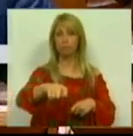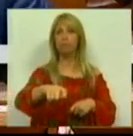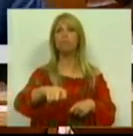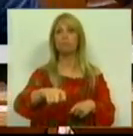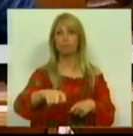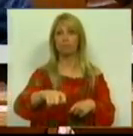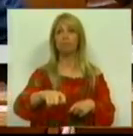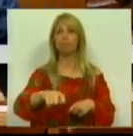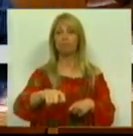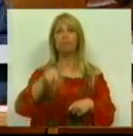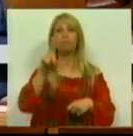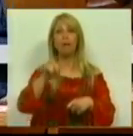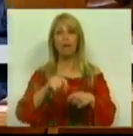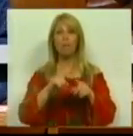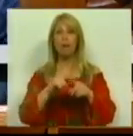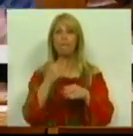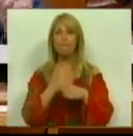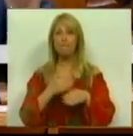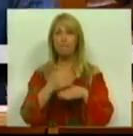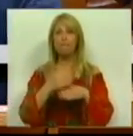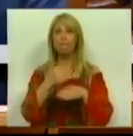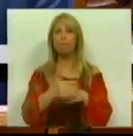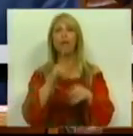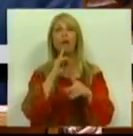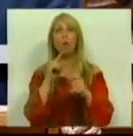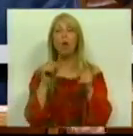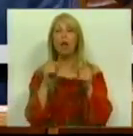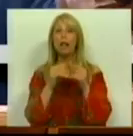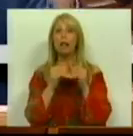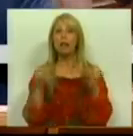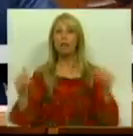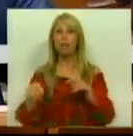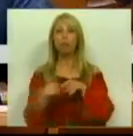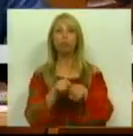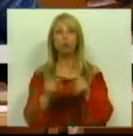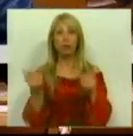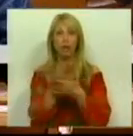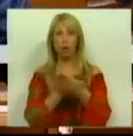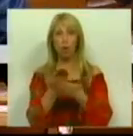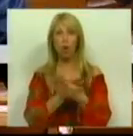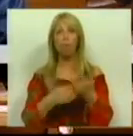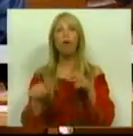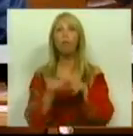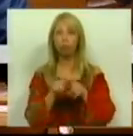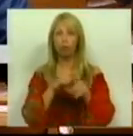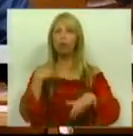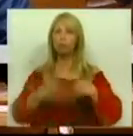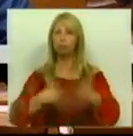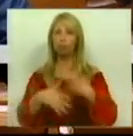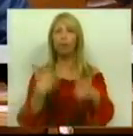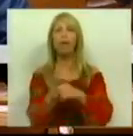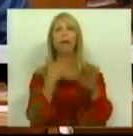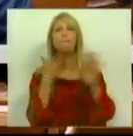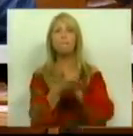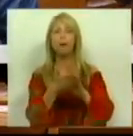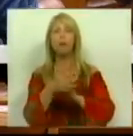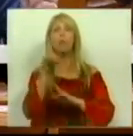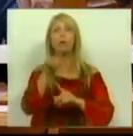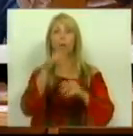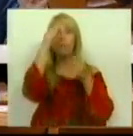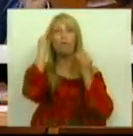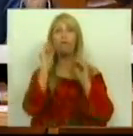incluindo capítulos detalhados ao nível das políticas económicas, políticas ativas de emprego e de formação profissional,